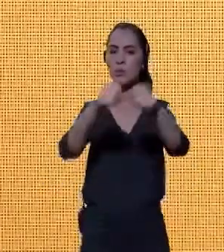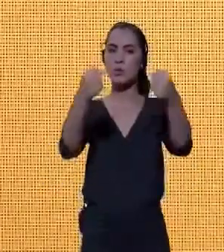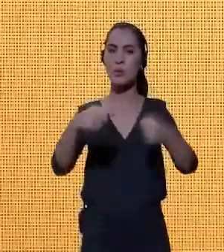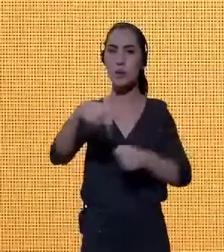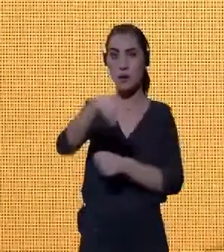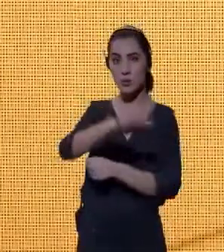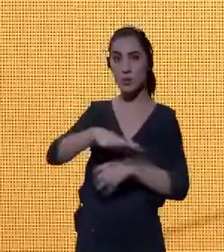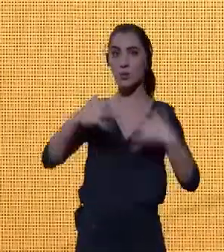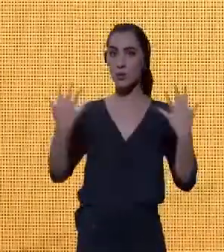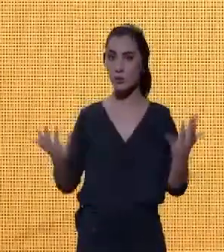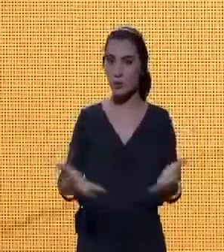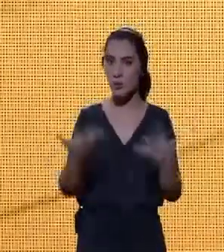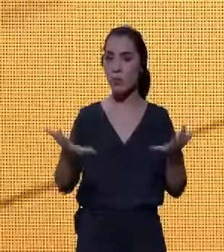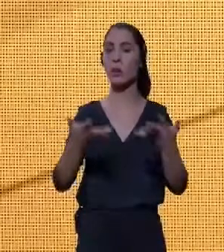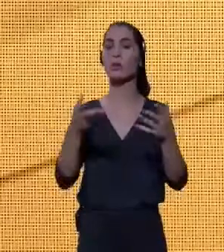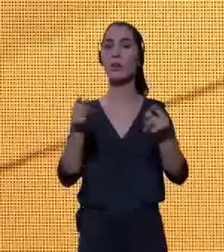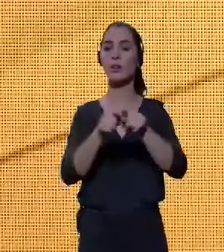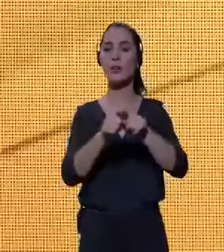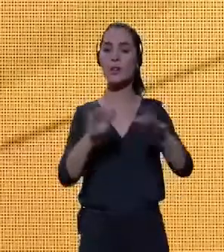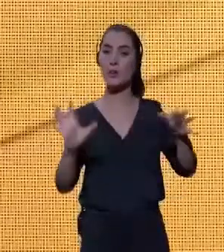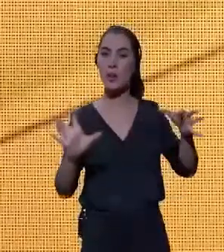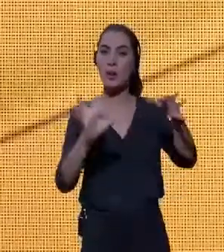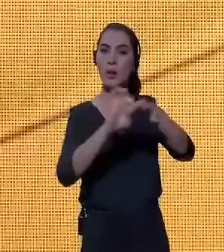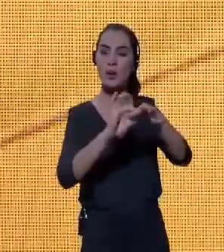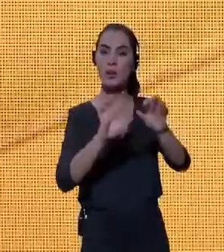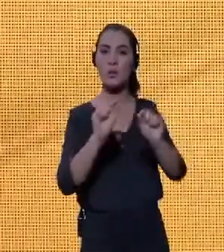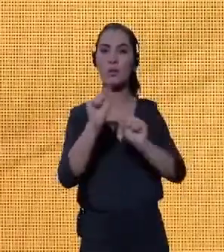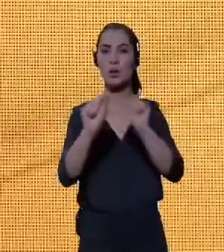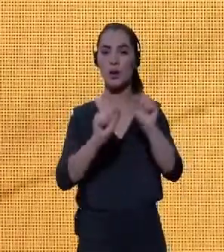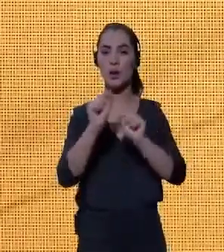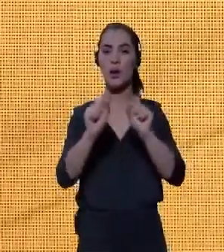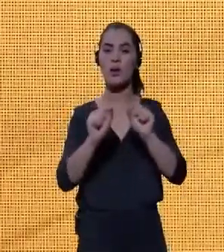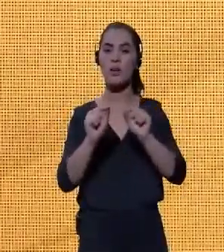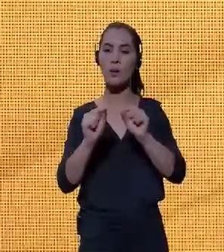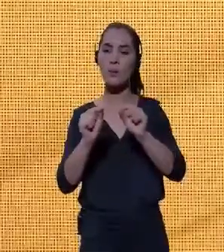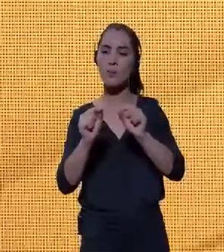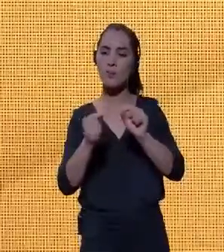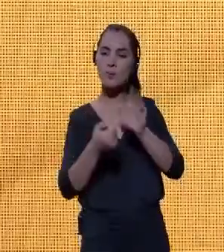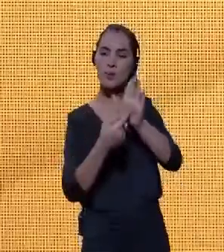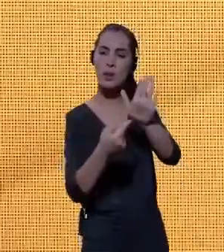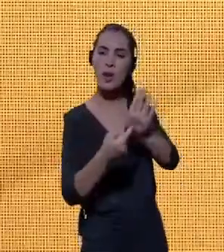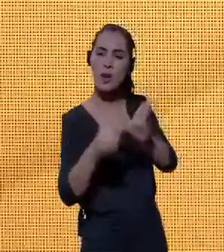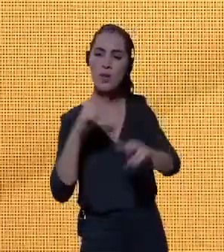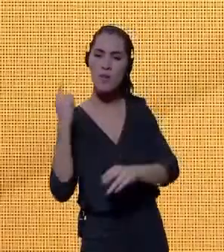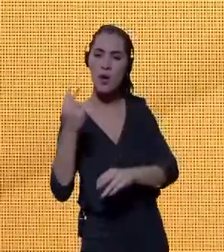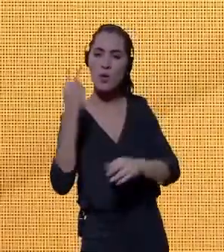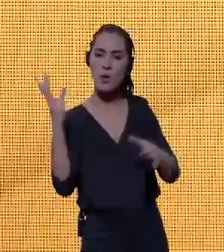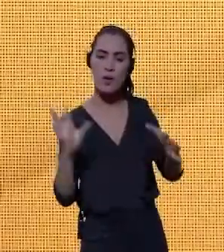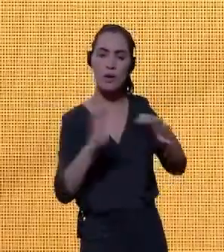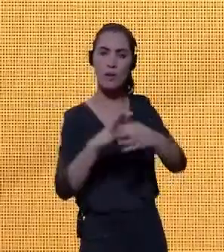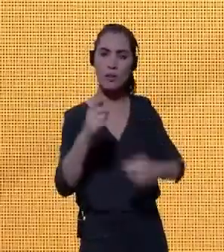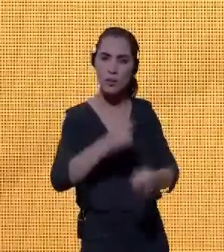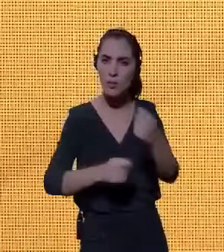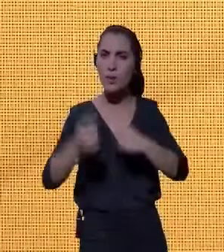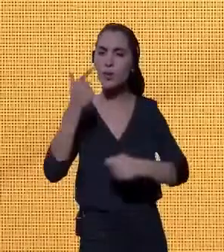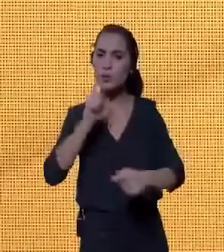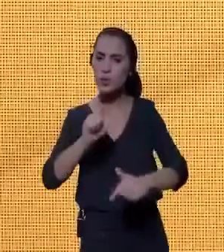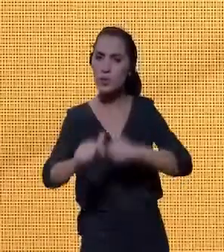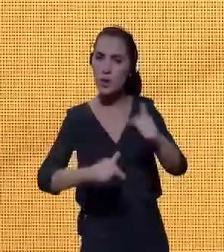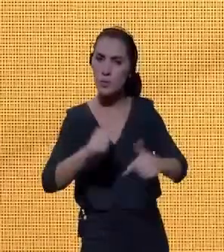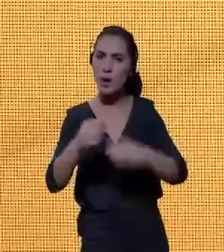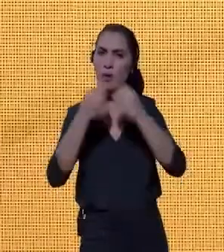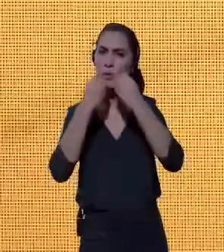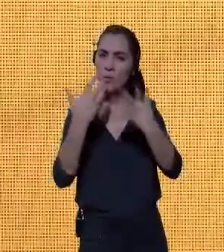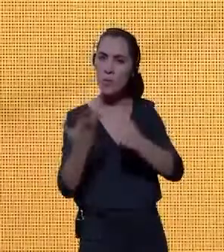e ela trata, essencialmente, de trazer valor agregado à economia, gerando empregos decentes, em